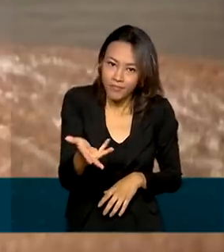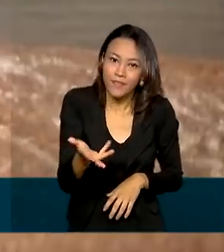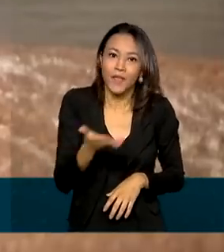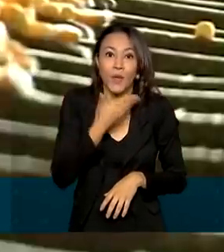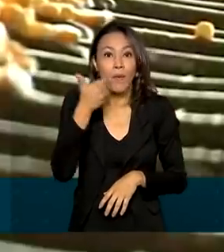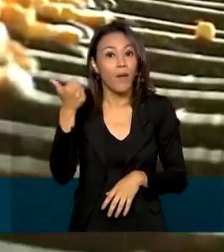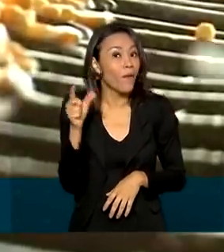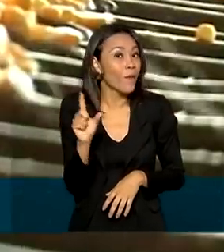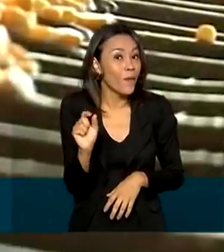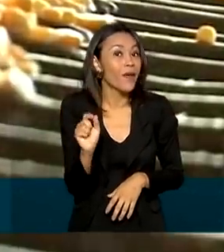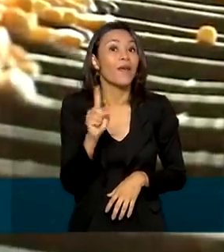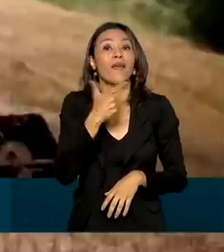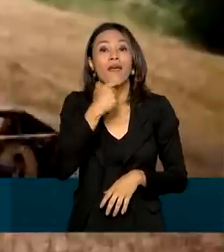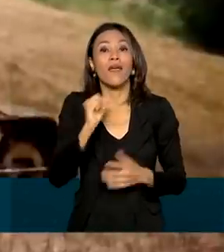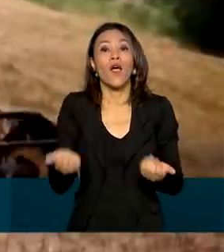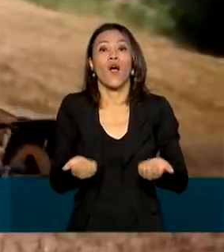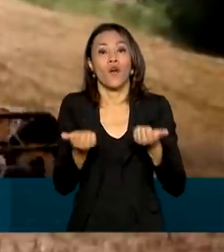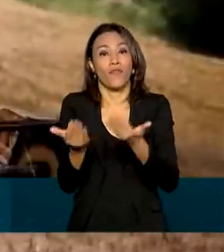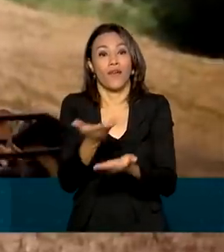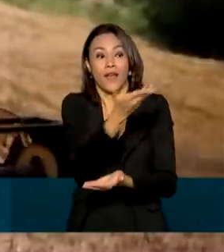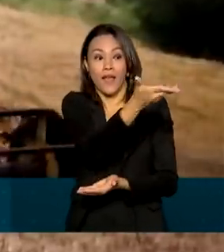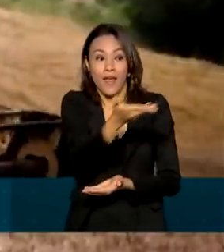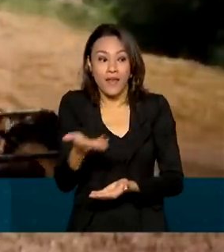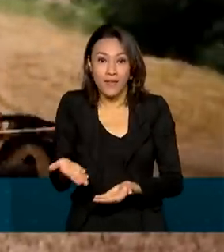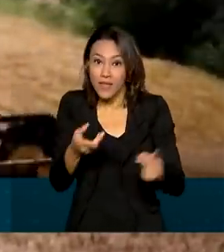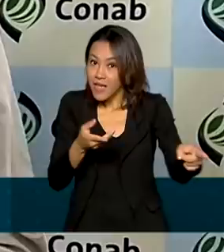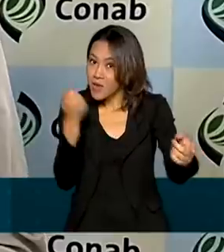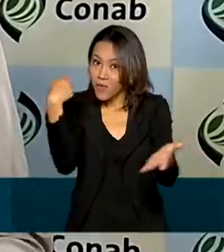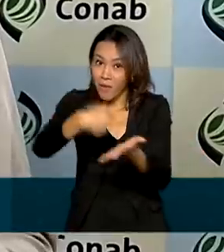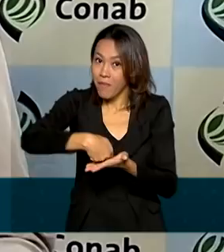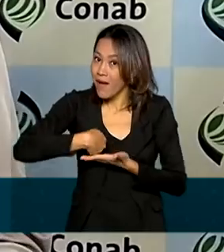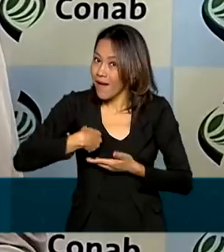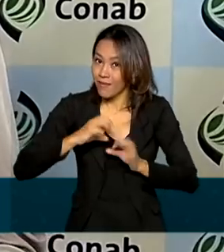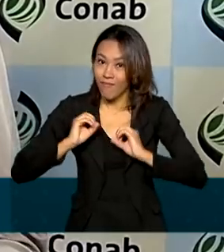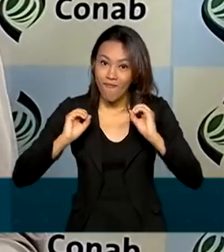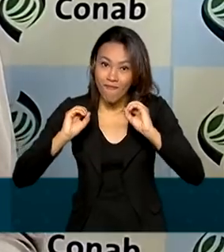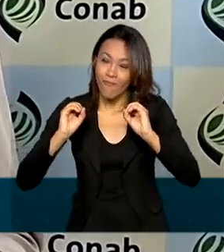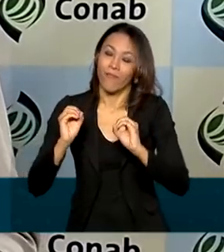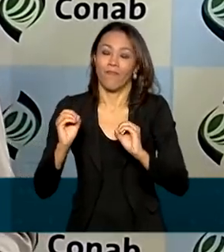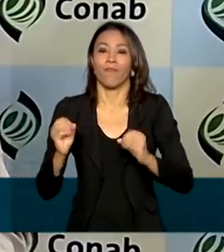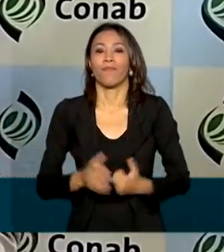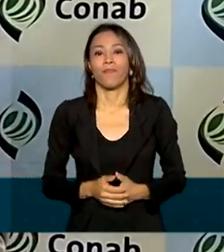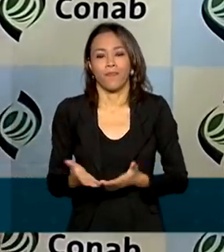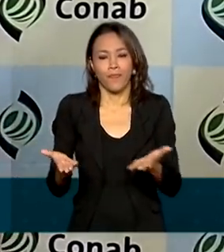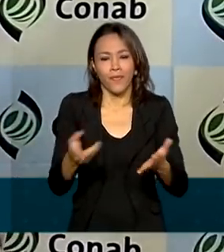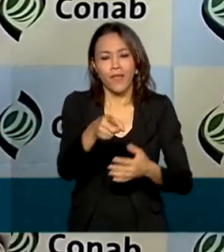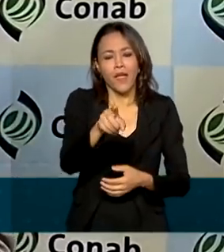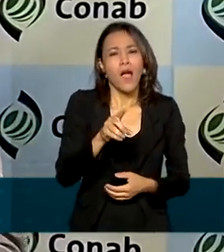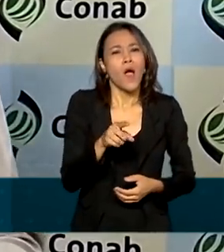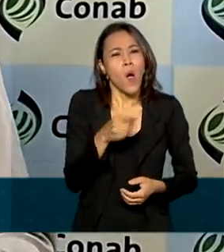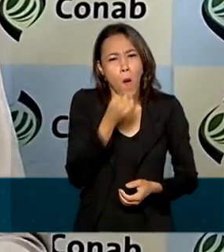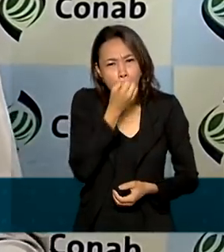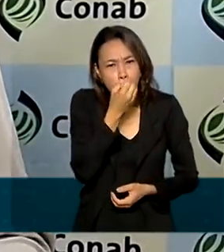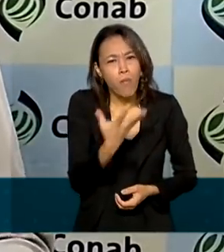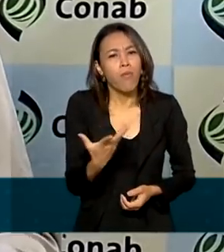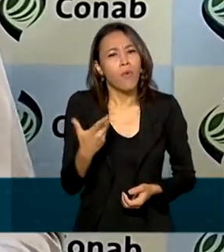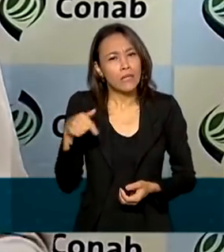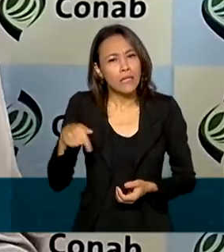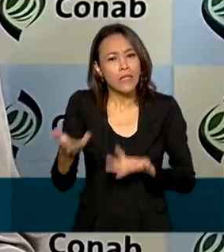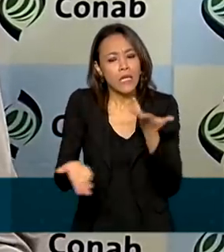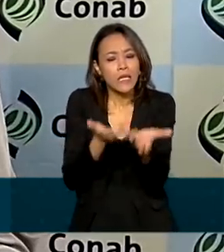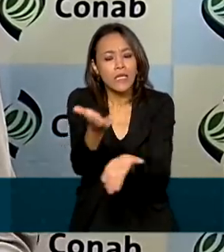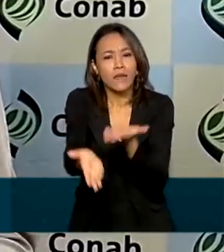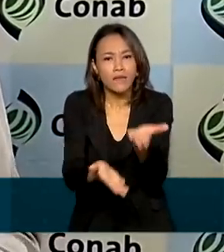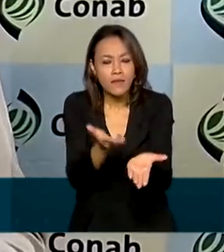melhor, quem oferece o produto não paga nada. A vantagem desse novo serviço é que quem está